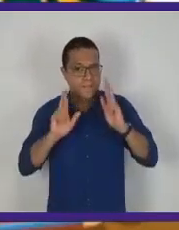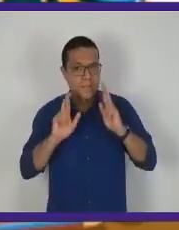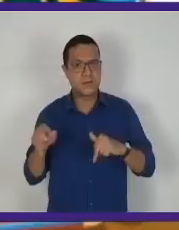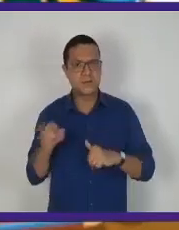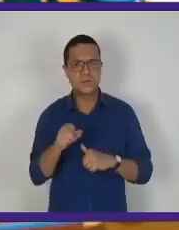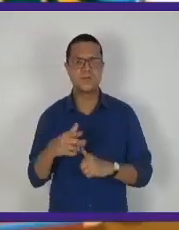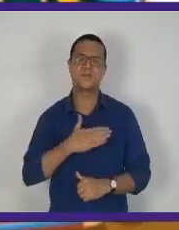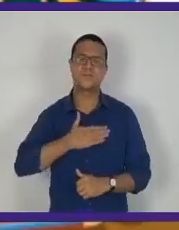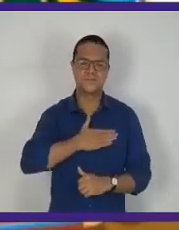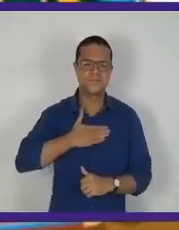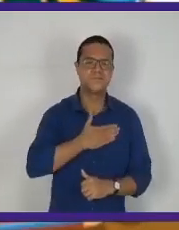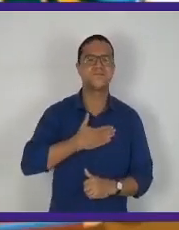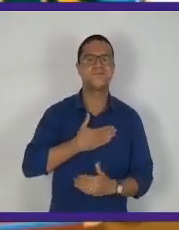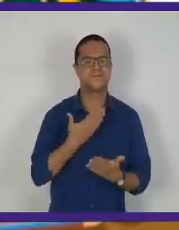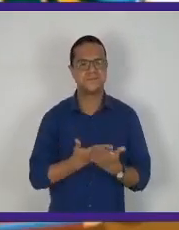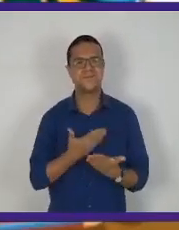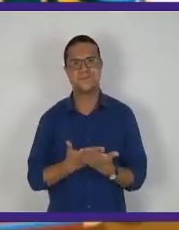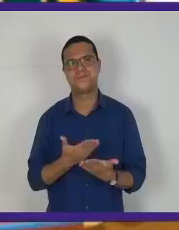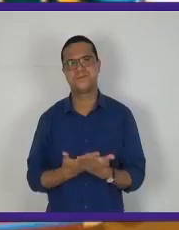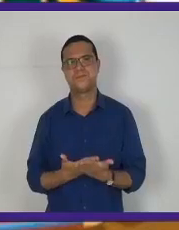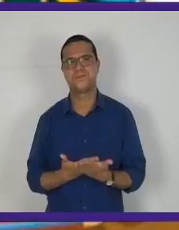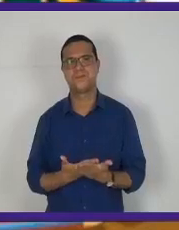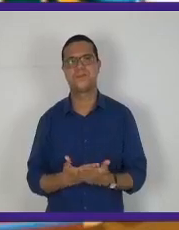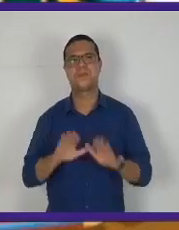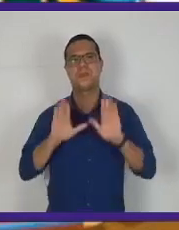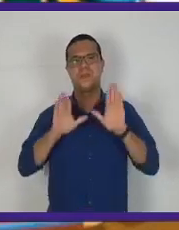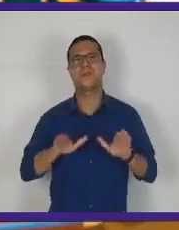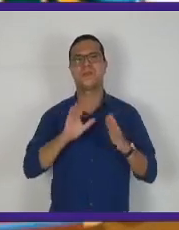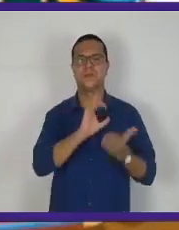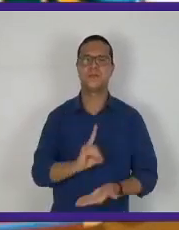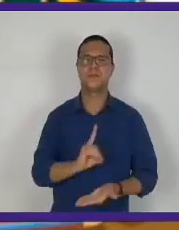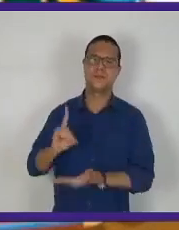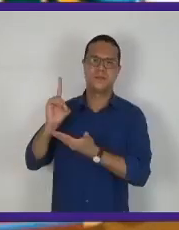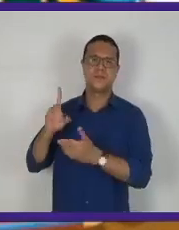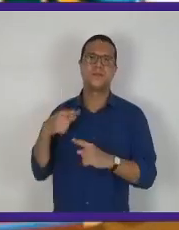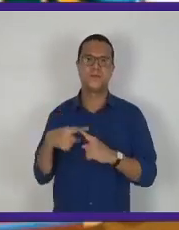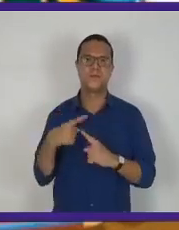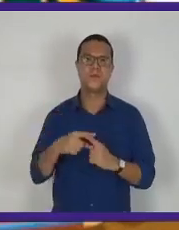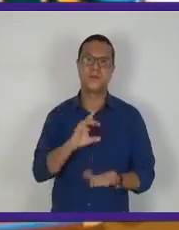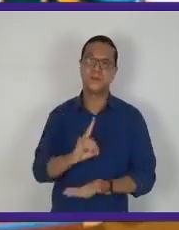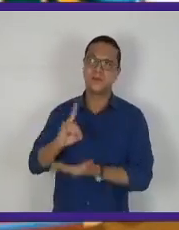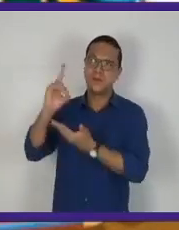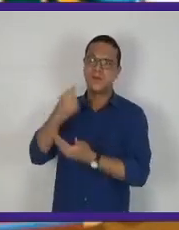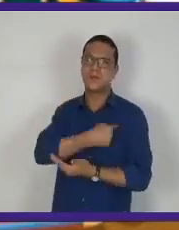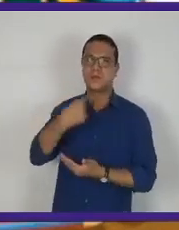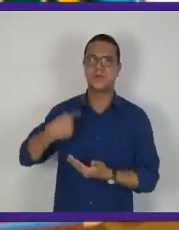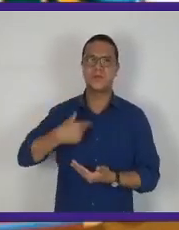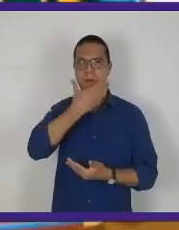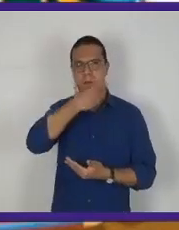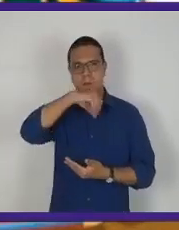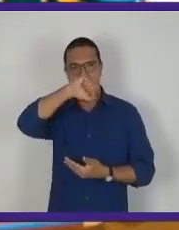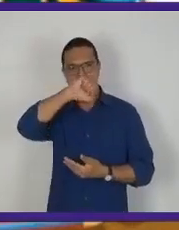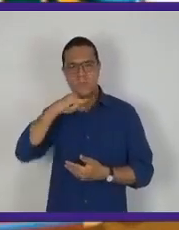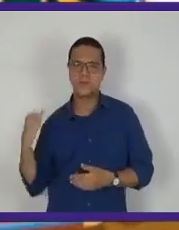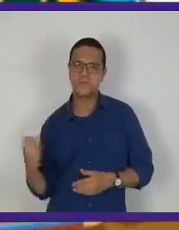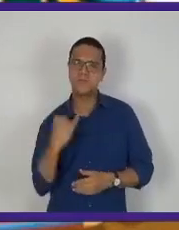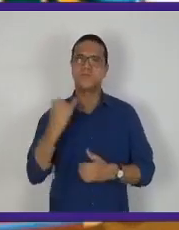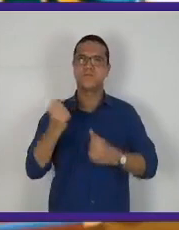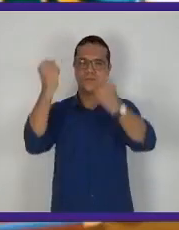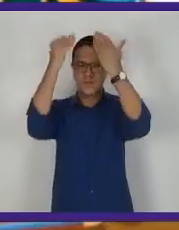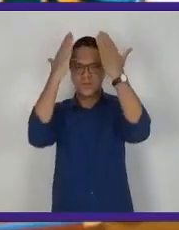Eu espero que vocês tenham gostado da aula, meus amores. Fiquem com Deus, porque Ele é o nosso Pai maior.